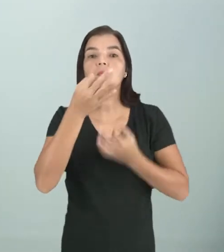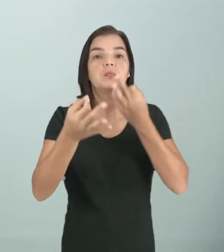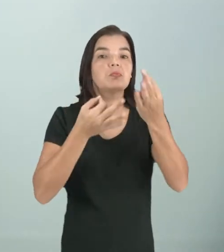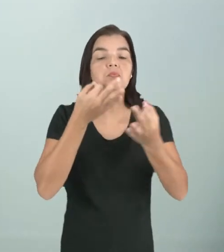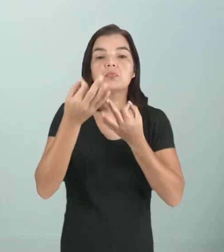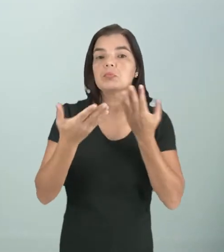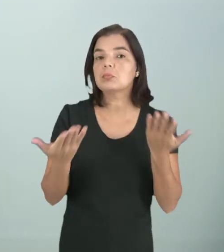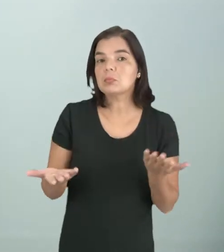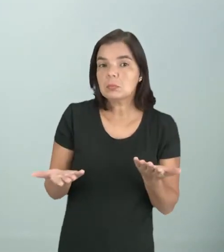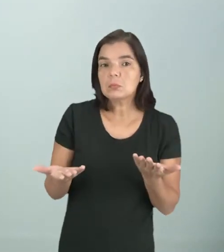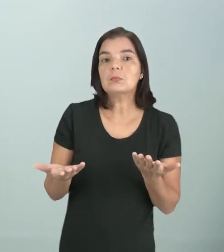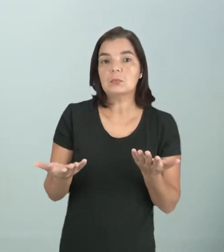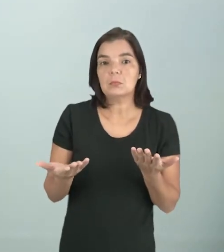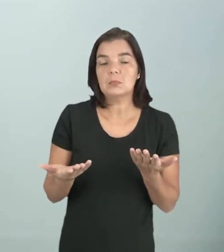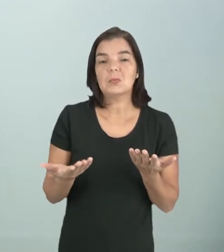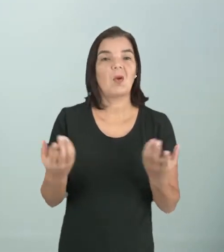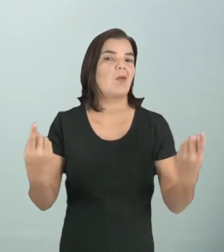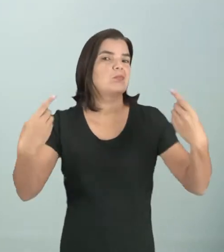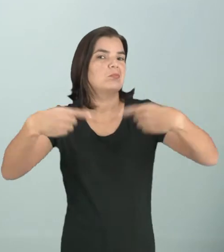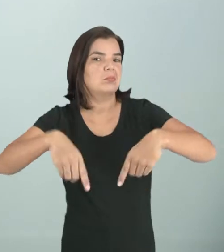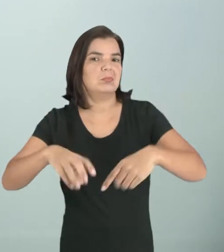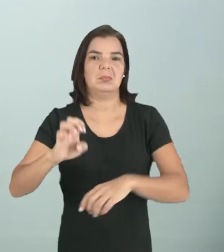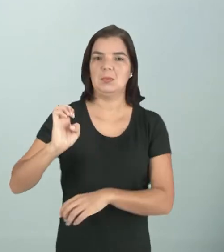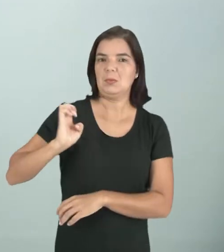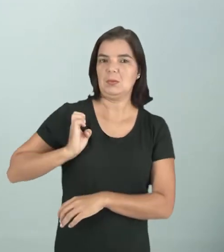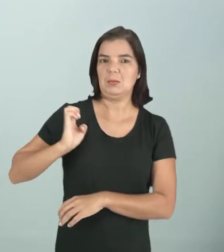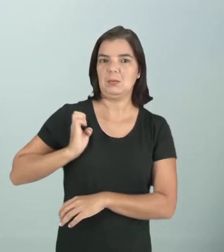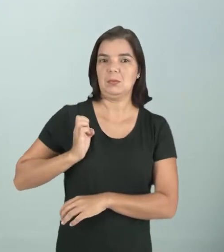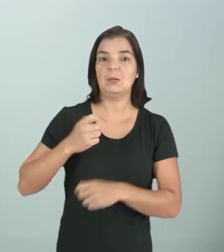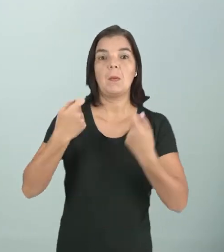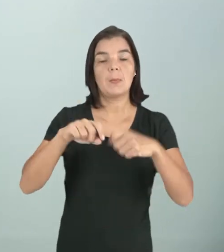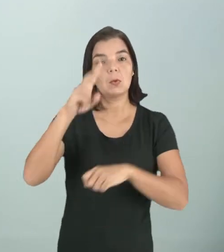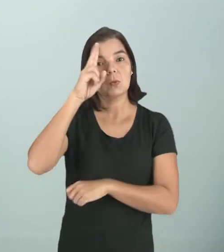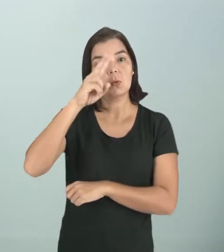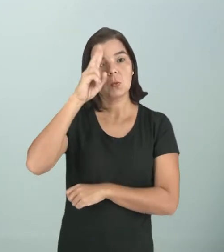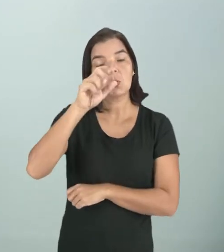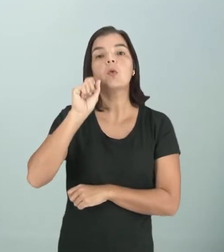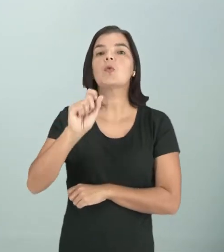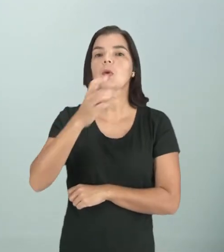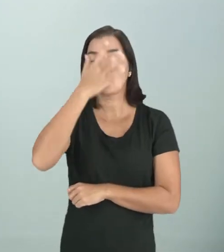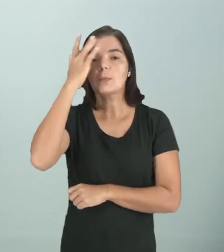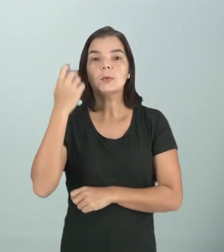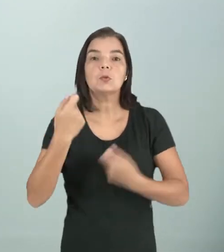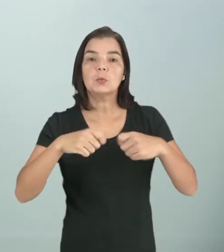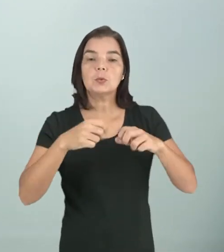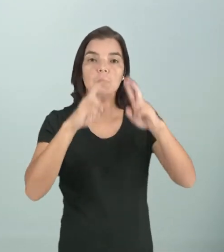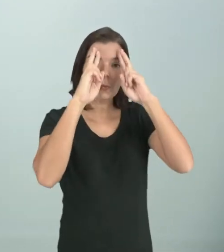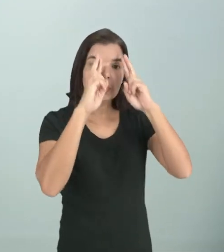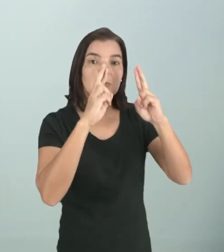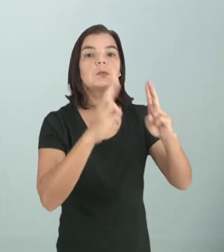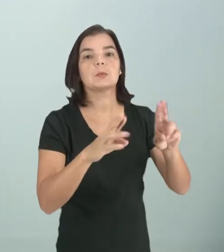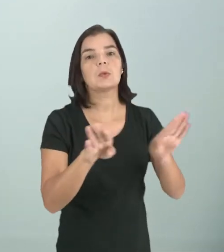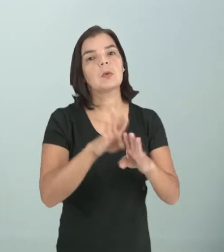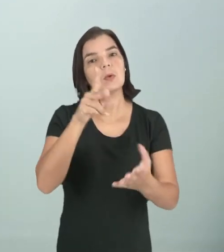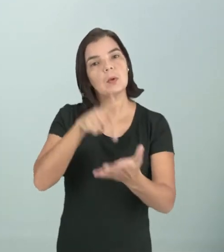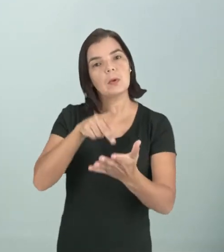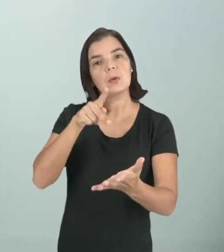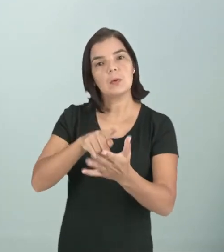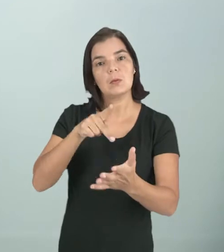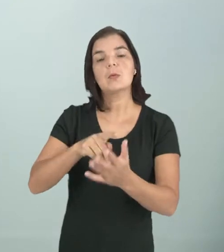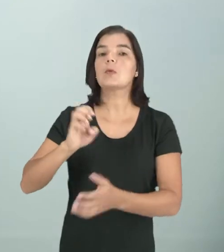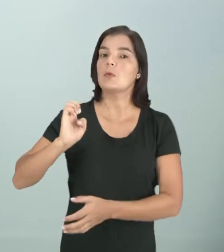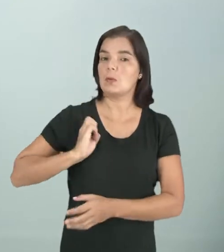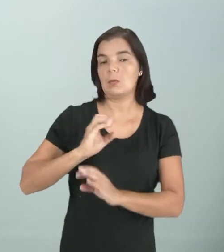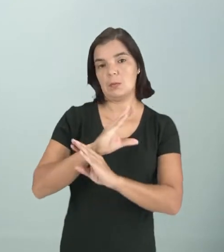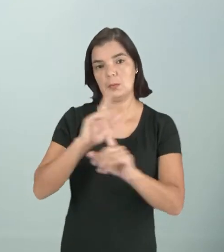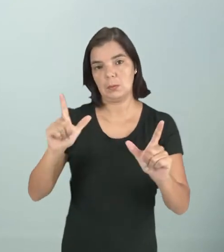que vão aí contra a ética. Eu preciso lembrar que o meu público leitor merece o respeito à verdade e a